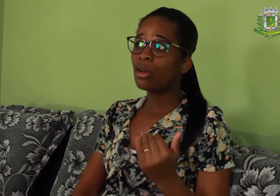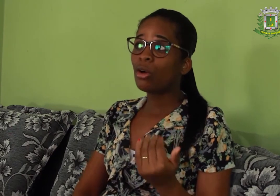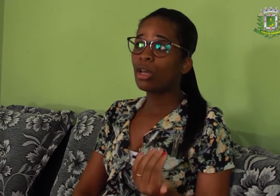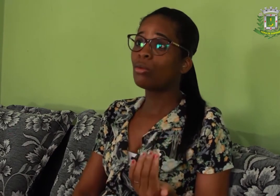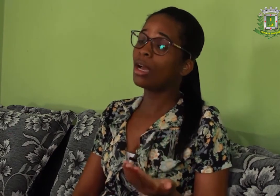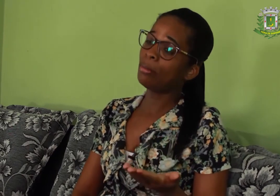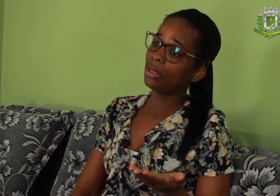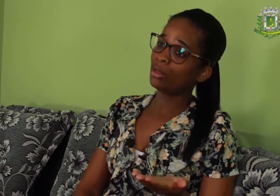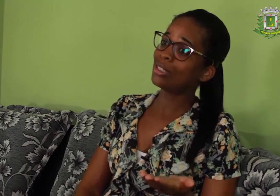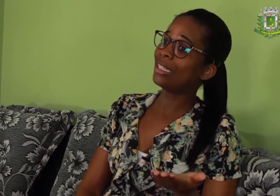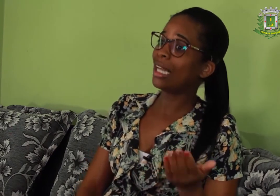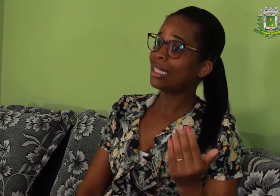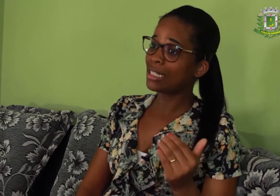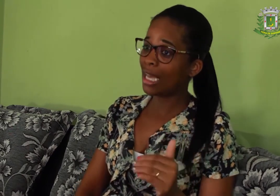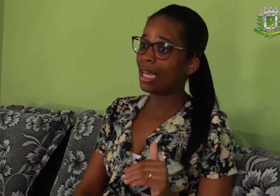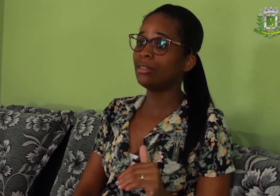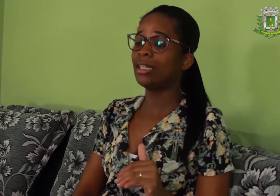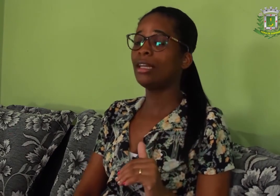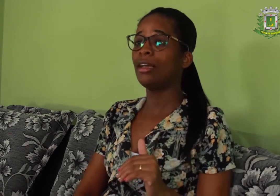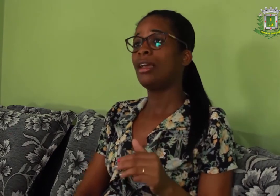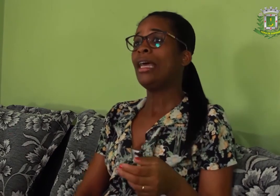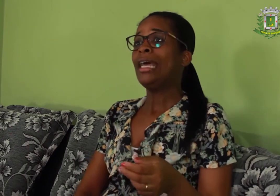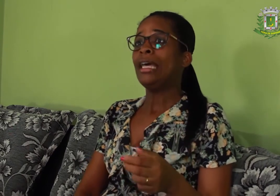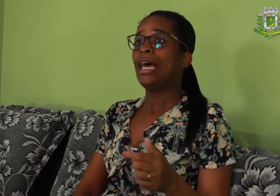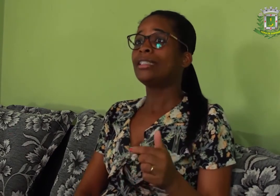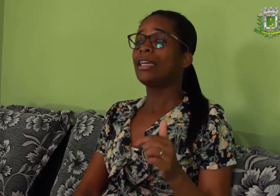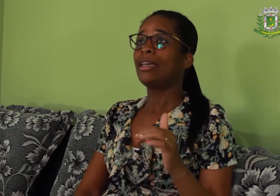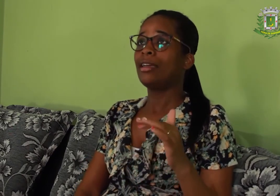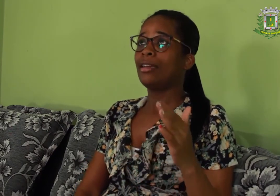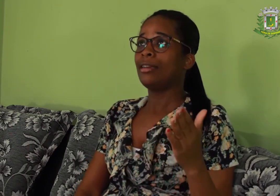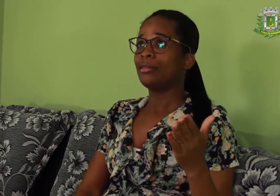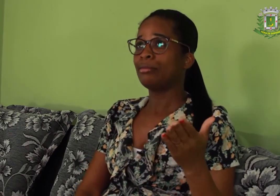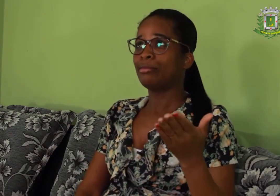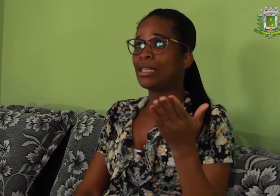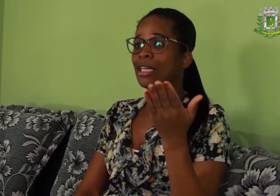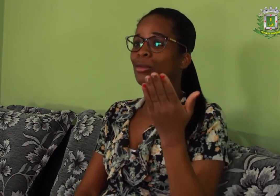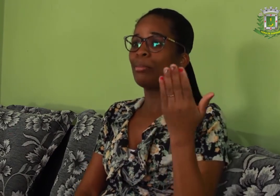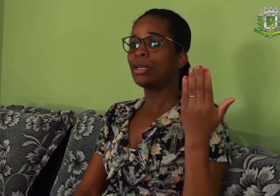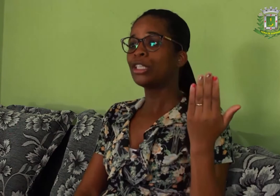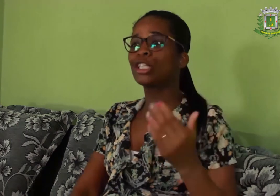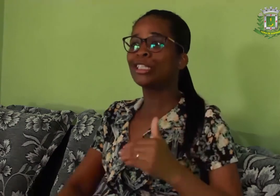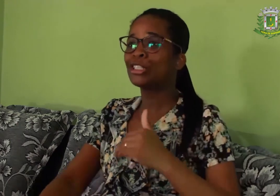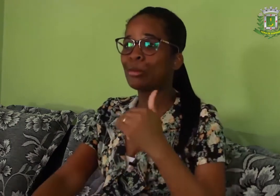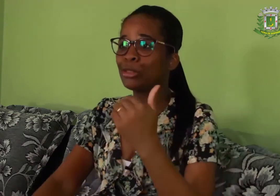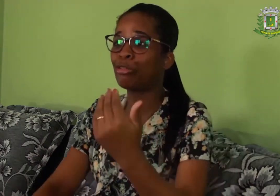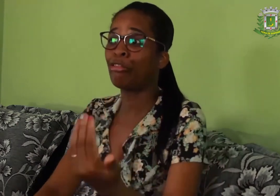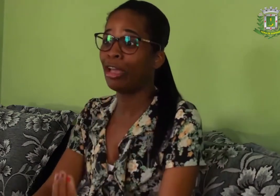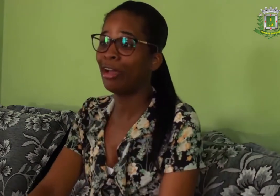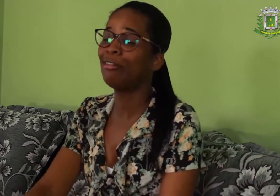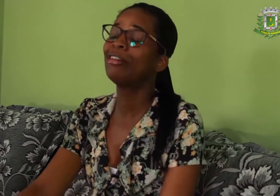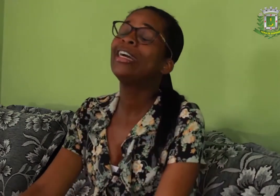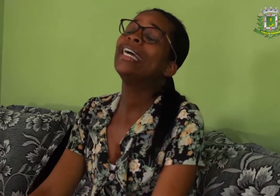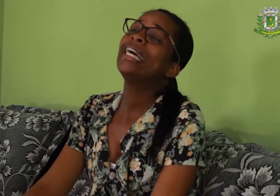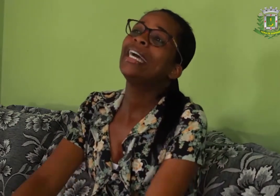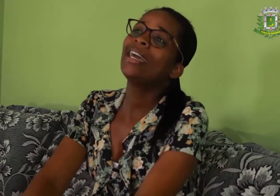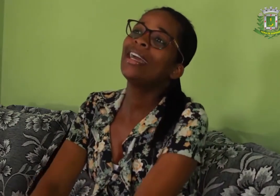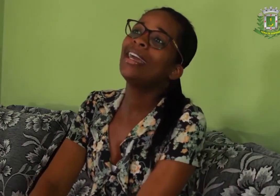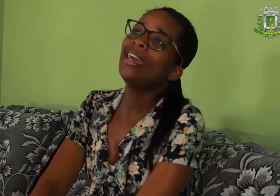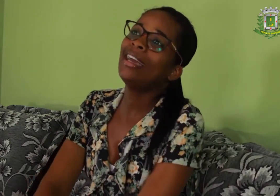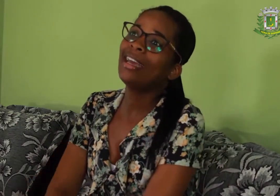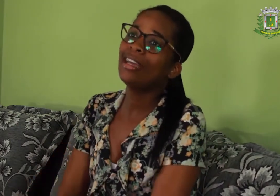se chegasse na escola com o cabelo centralizado, né? Até passado a prancha, que antigamente era o ferro,